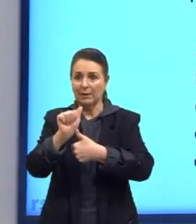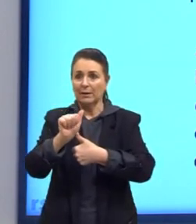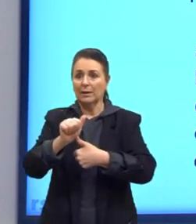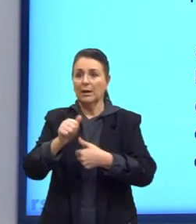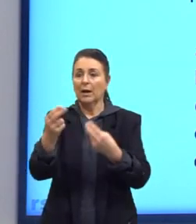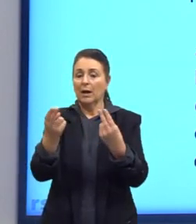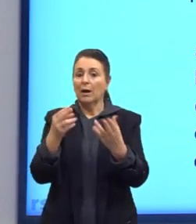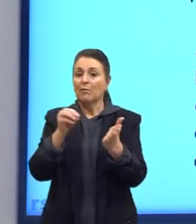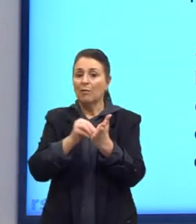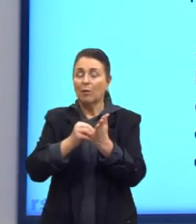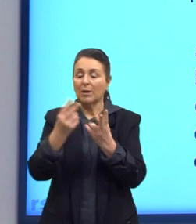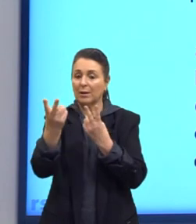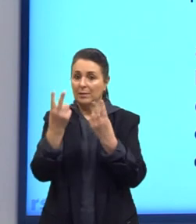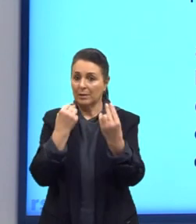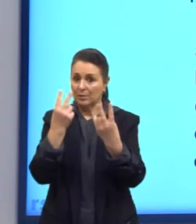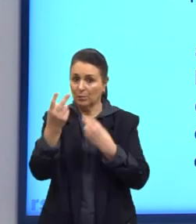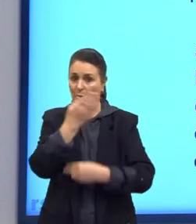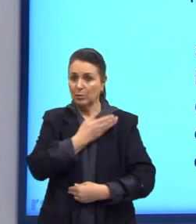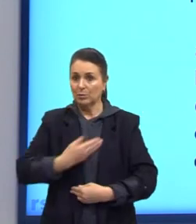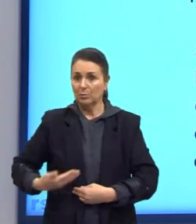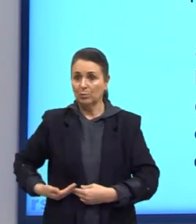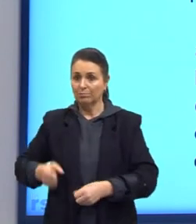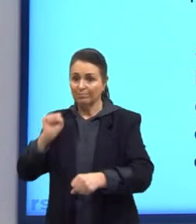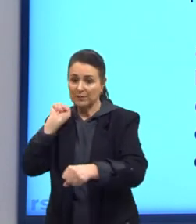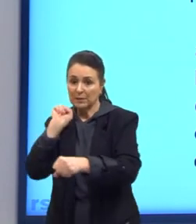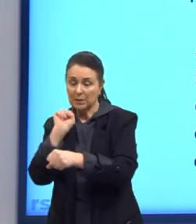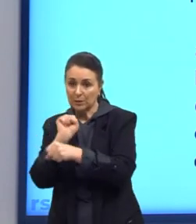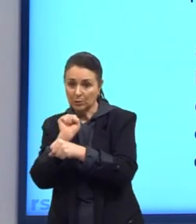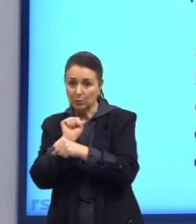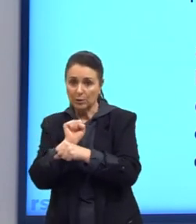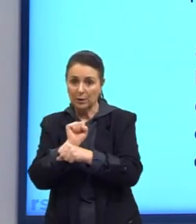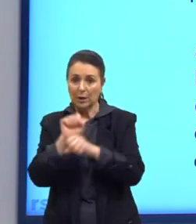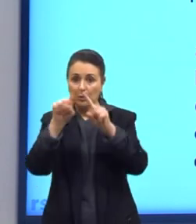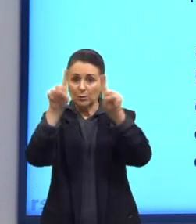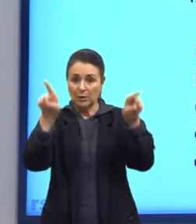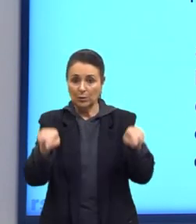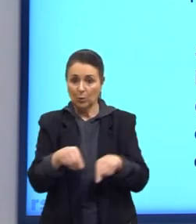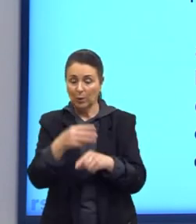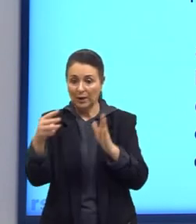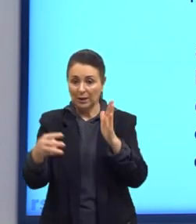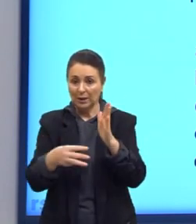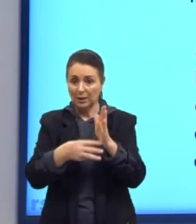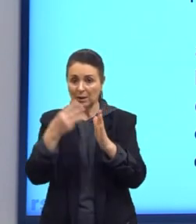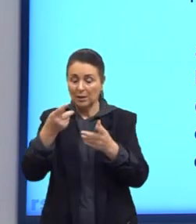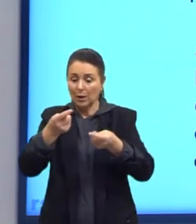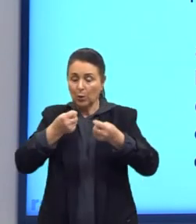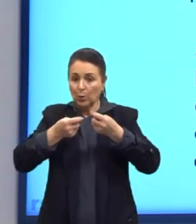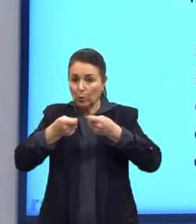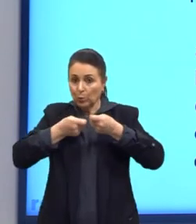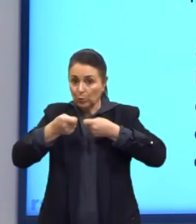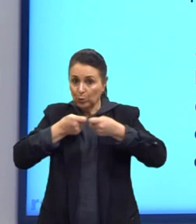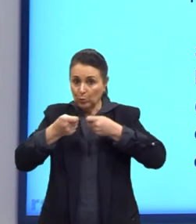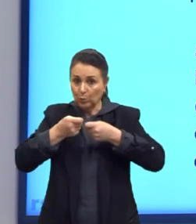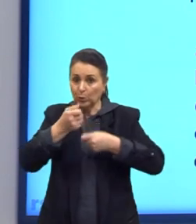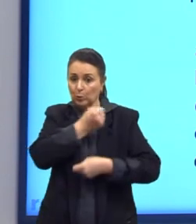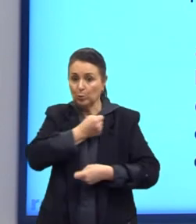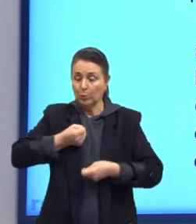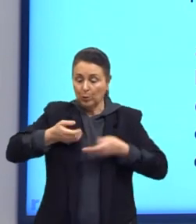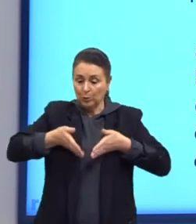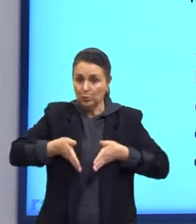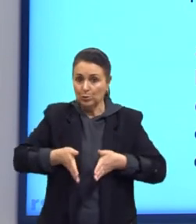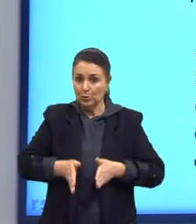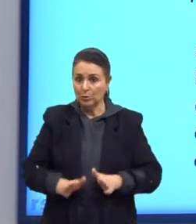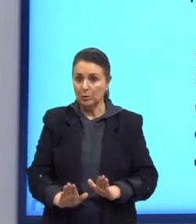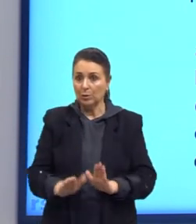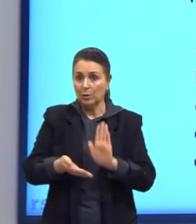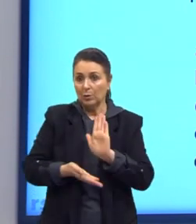transporte público, estagnação do setor terciário, controle das taxas de natalidade, elevação